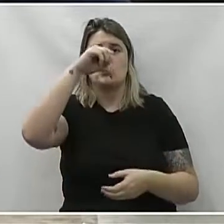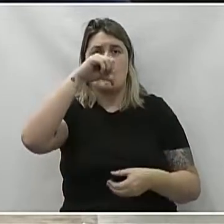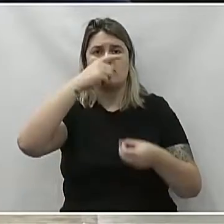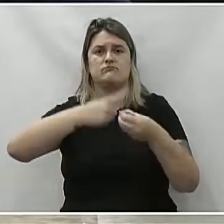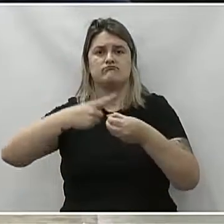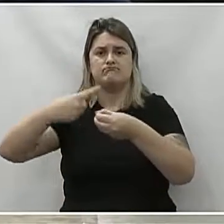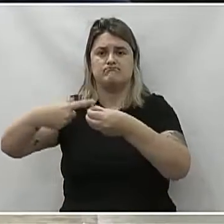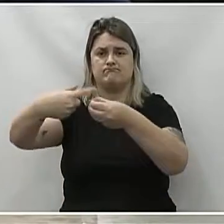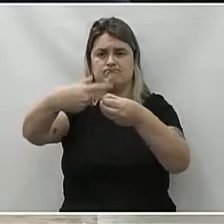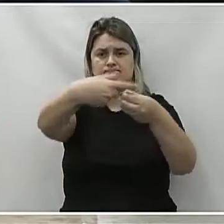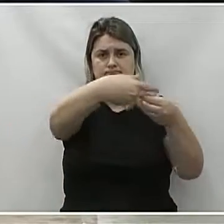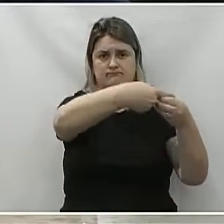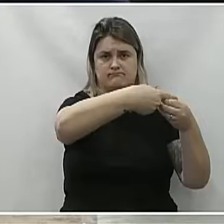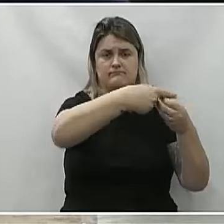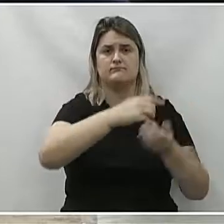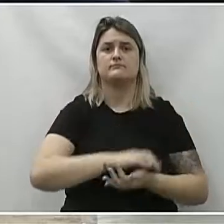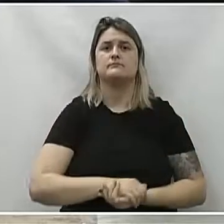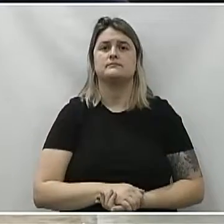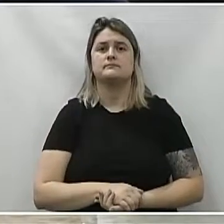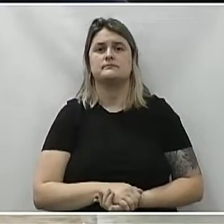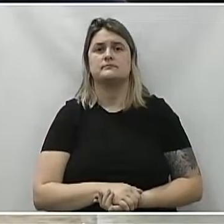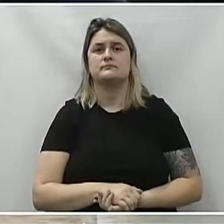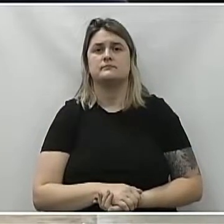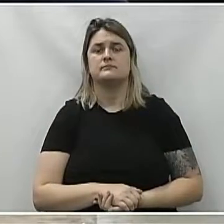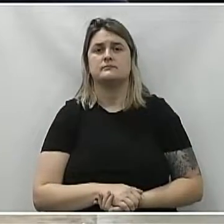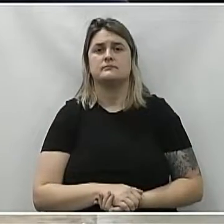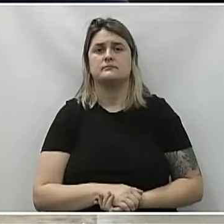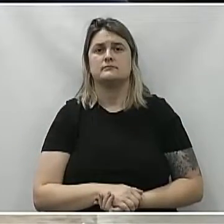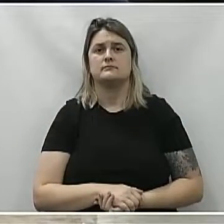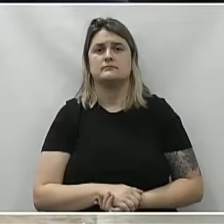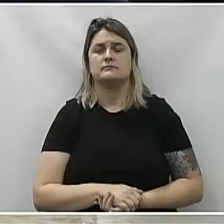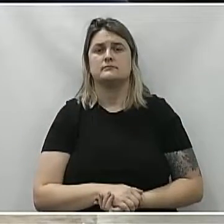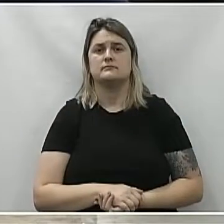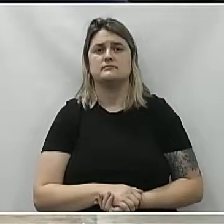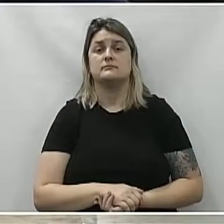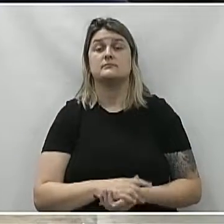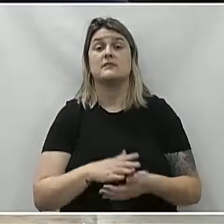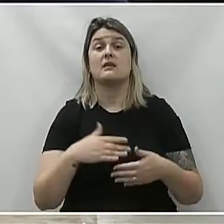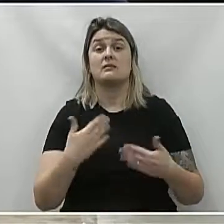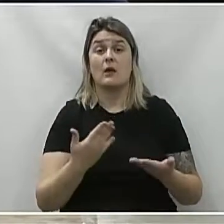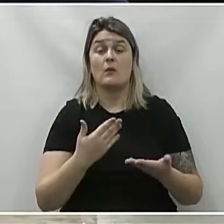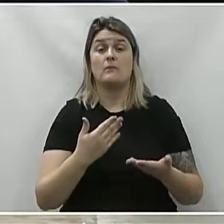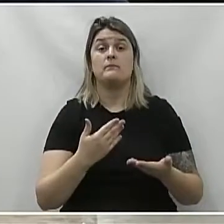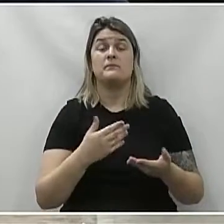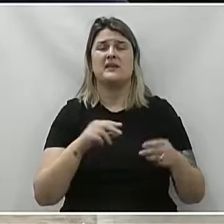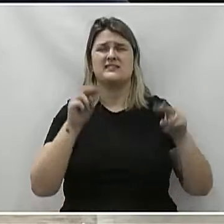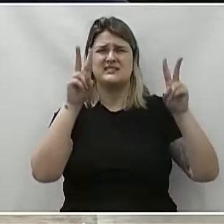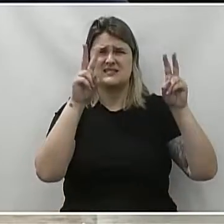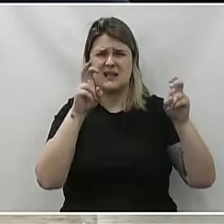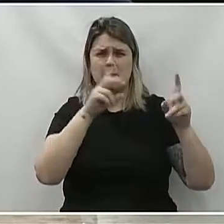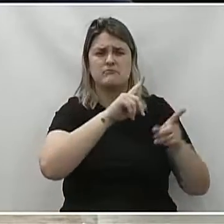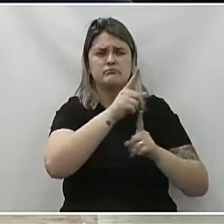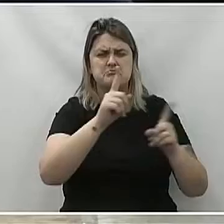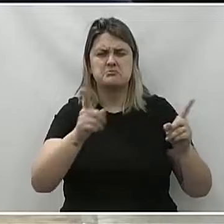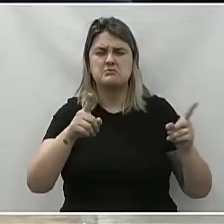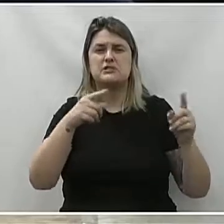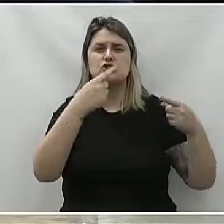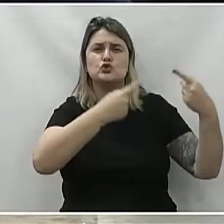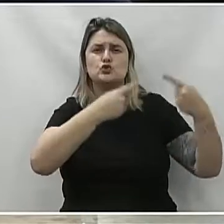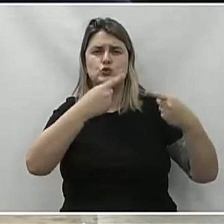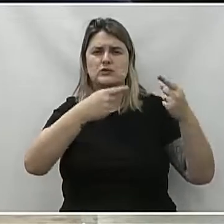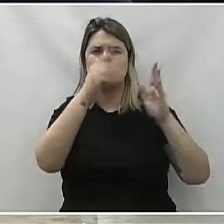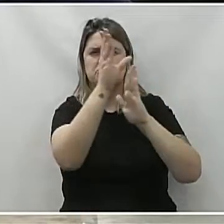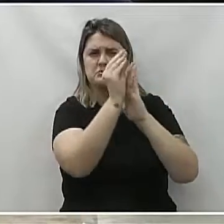municípios que competem a esta Sexta Regional. E é deliberativo esse assunto e discutido em pauta.